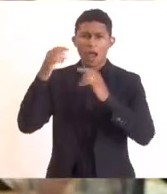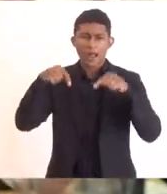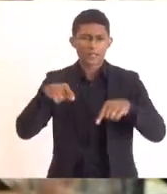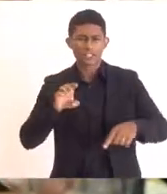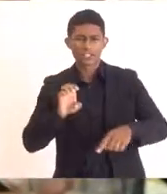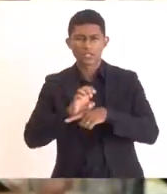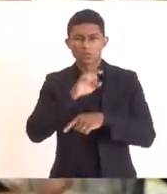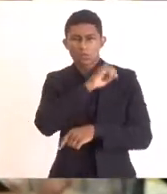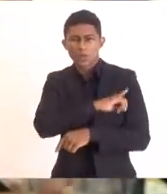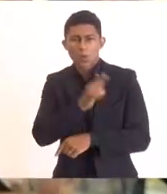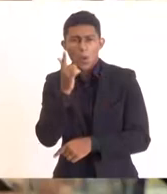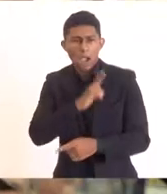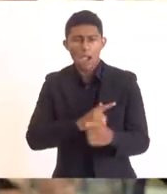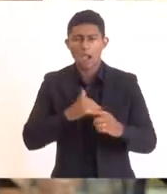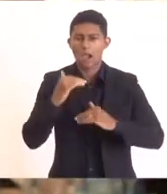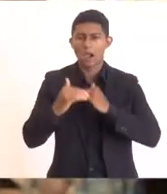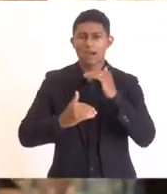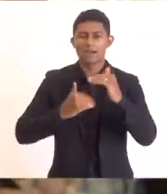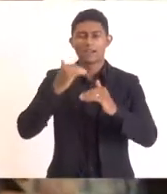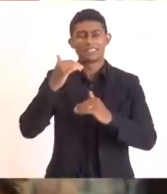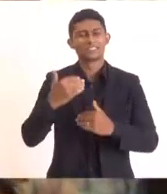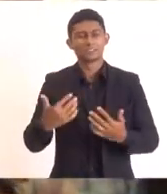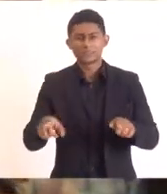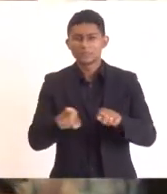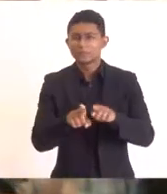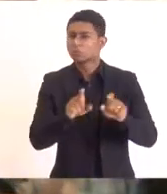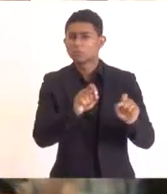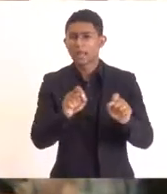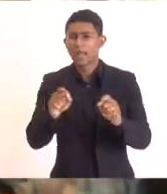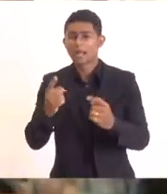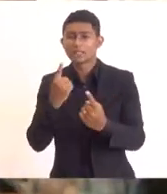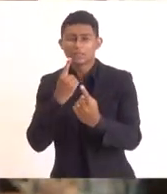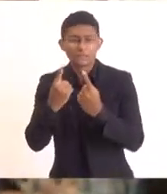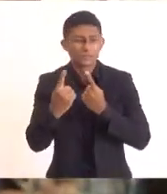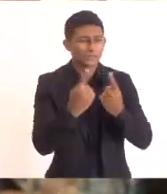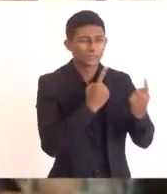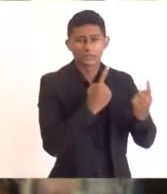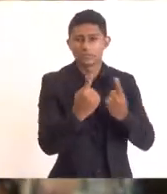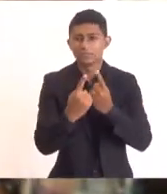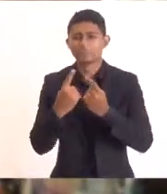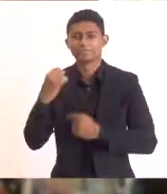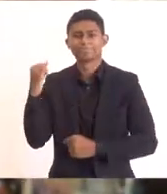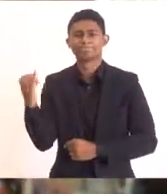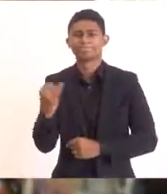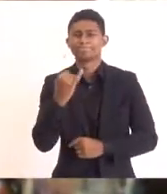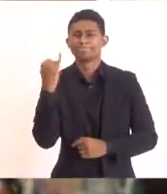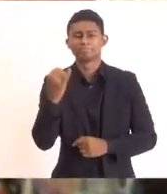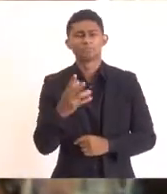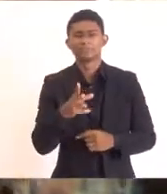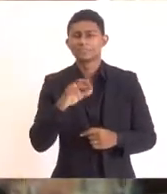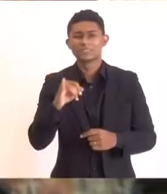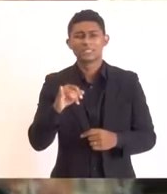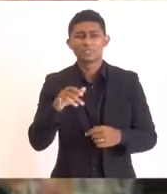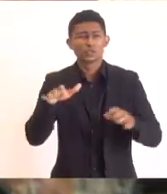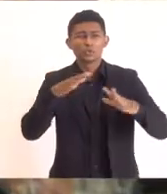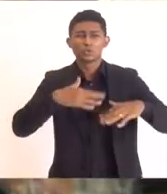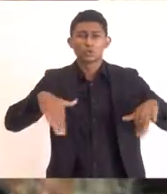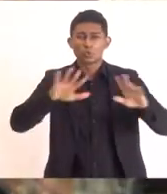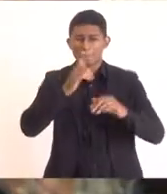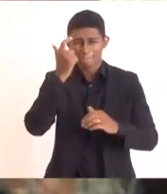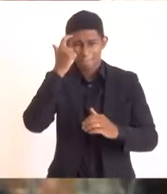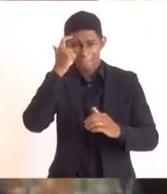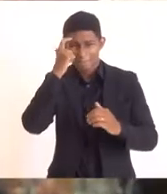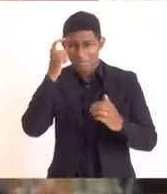Estado, abrindo essa porta também de diálogo que é tão importante. se todos pensassem dessa forma, com